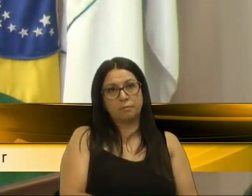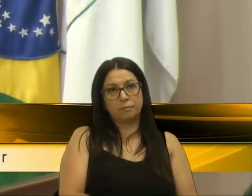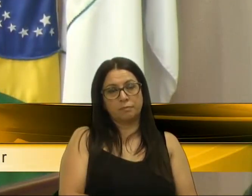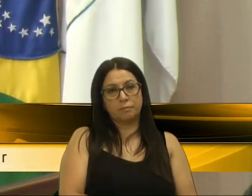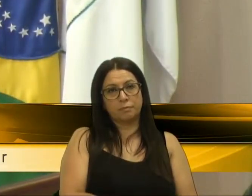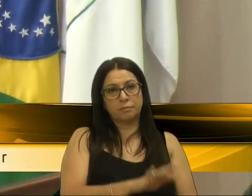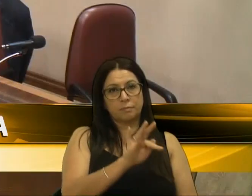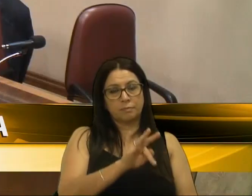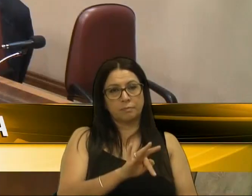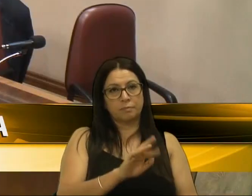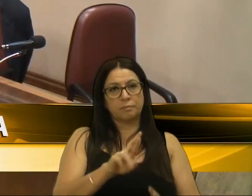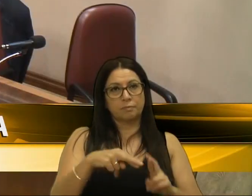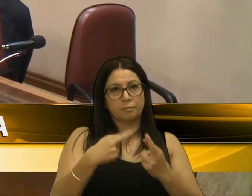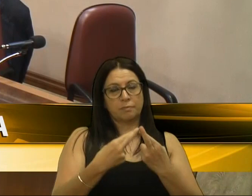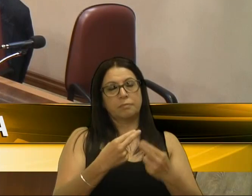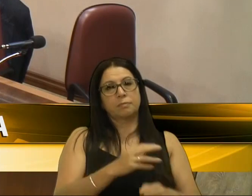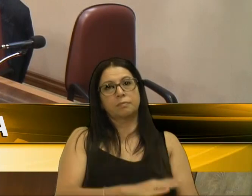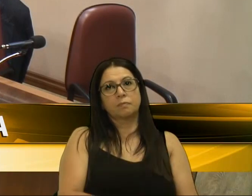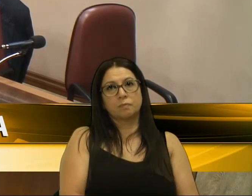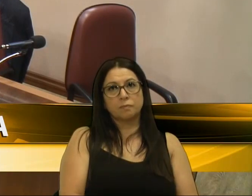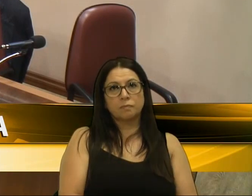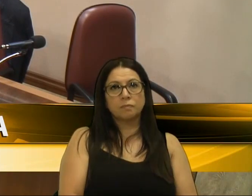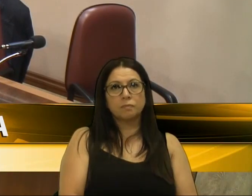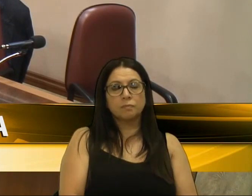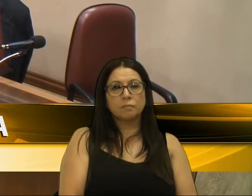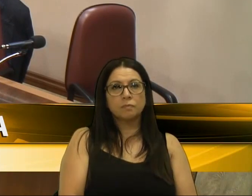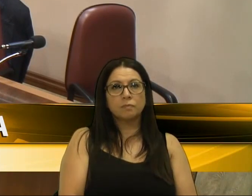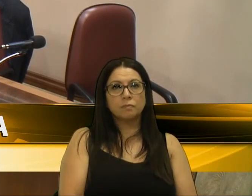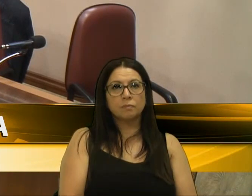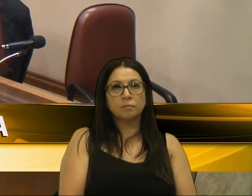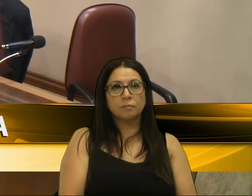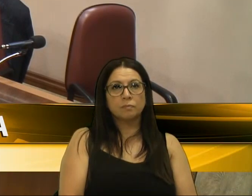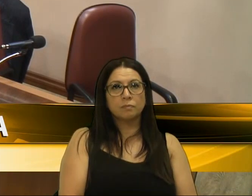Encerrado o grande expediente, passamos ao espaço